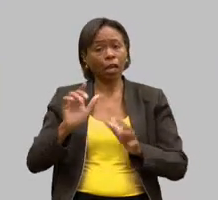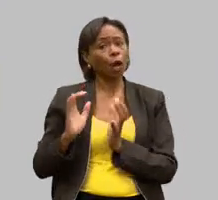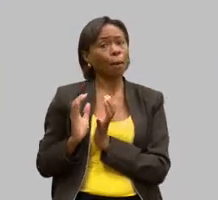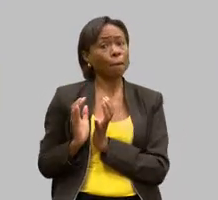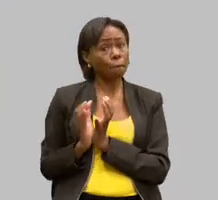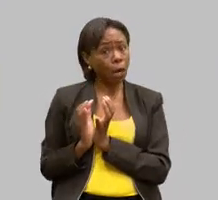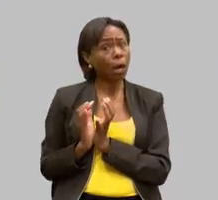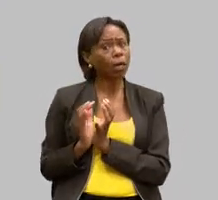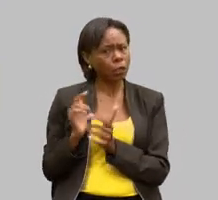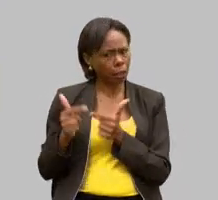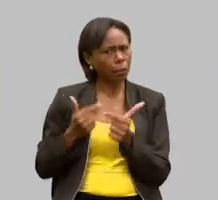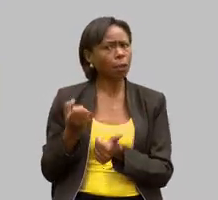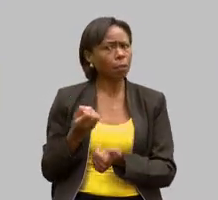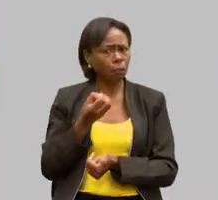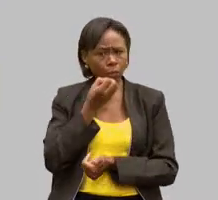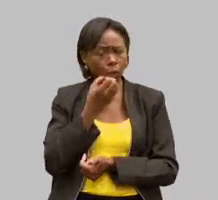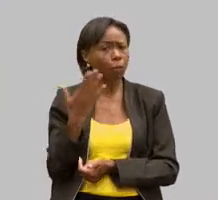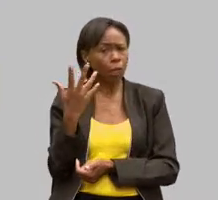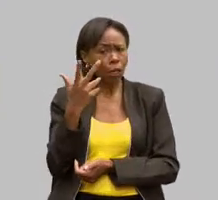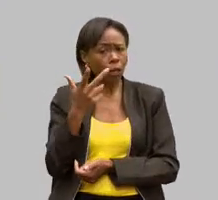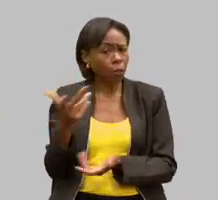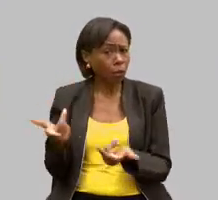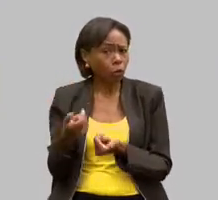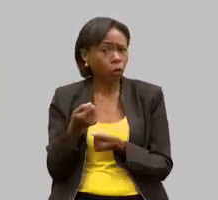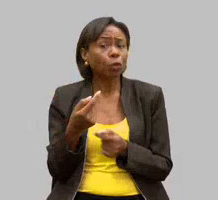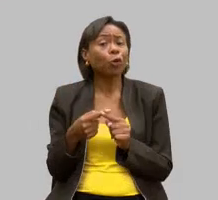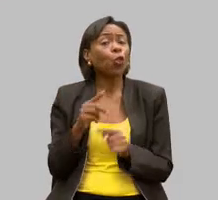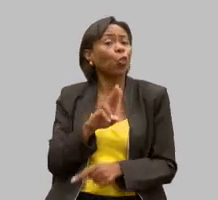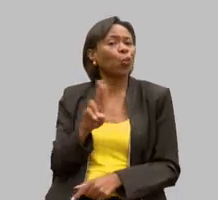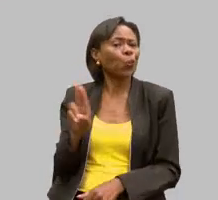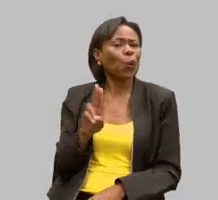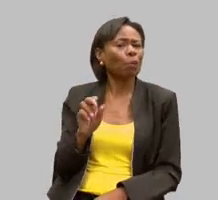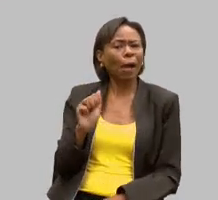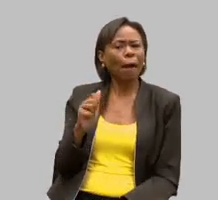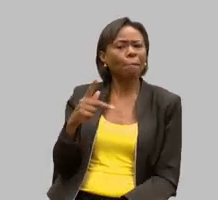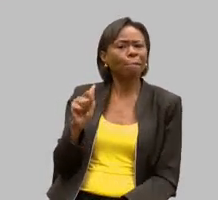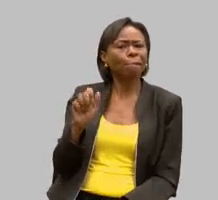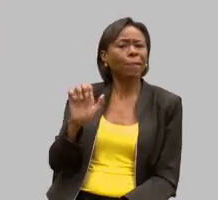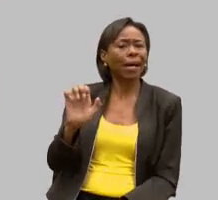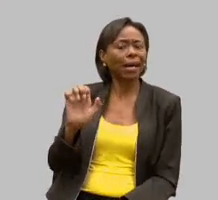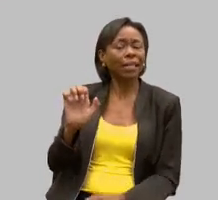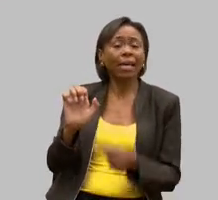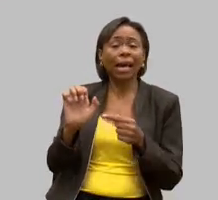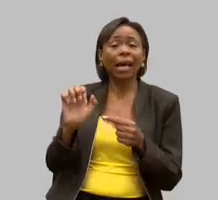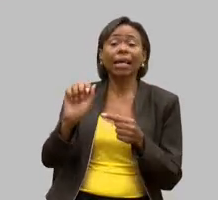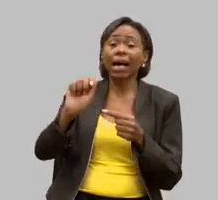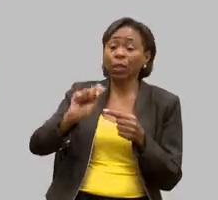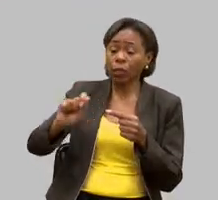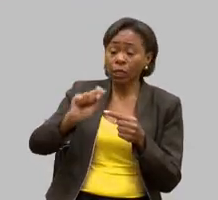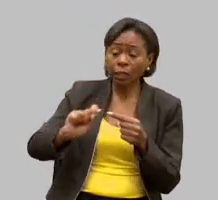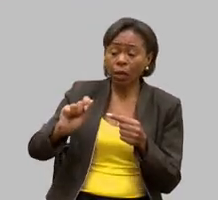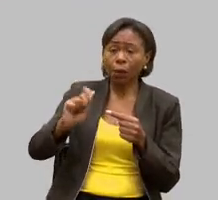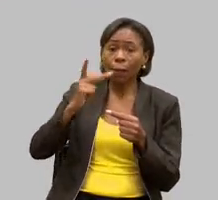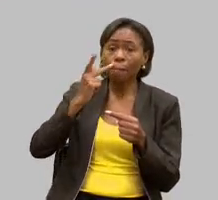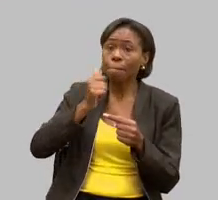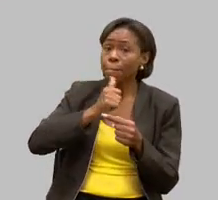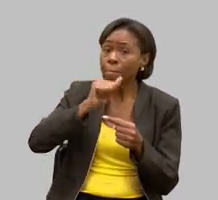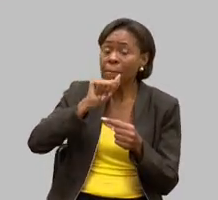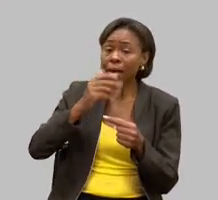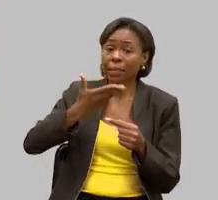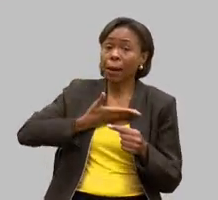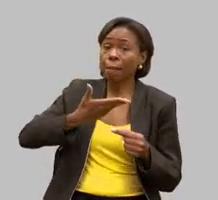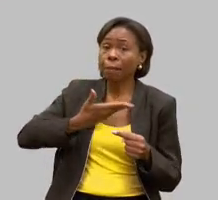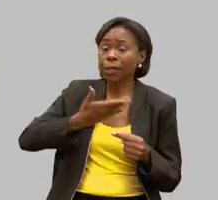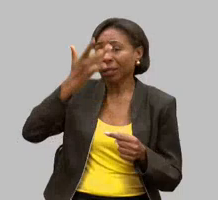APAIs é a Associação dos Pais e Amigos da pessoa com deficiência então veja bem desde essa época eles já